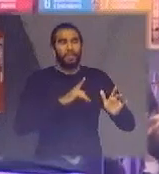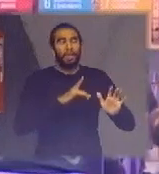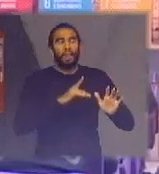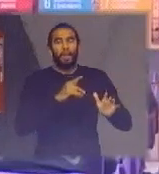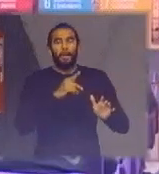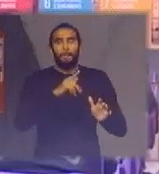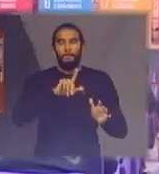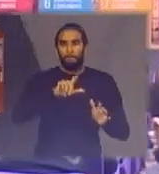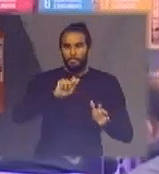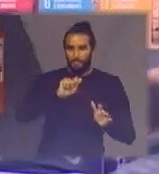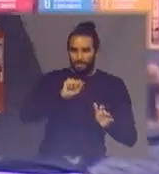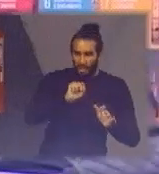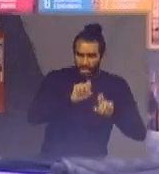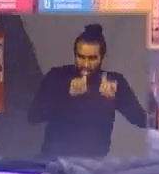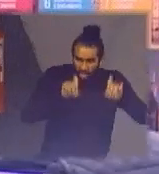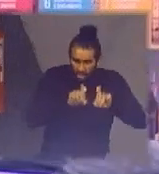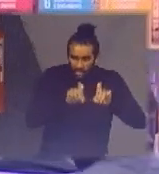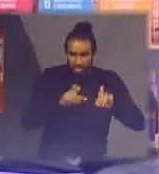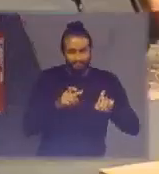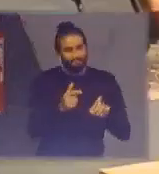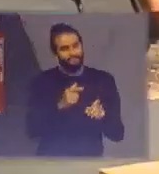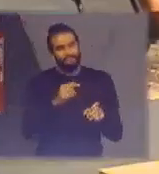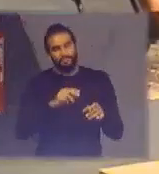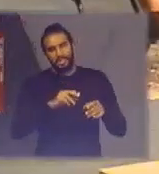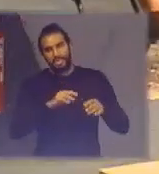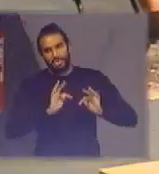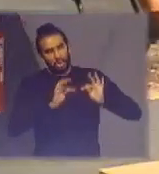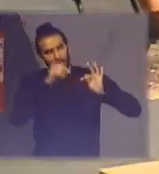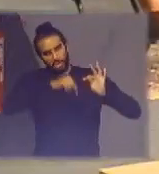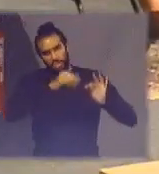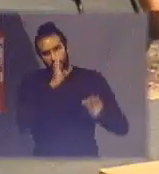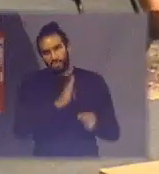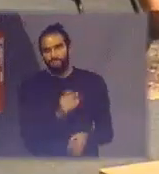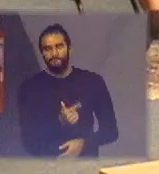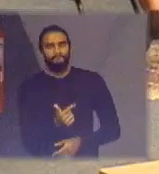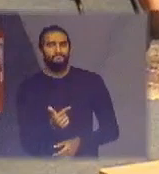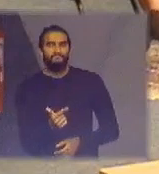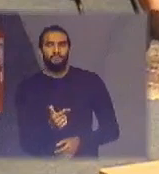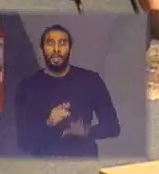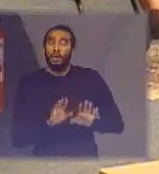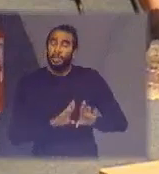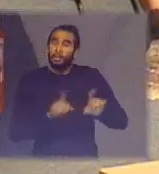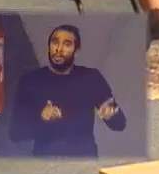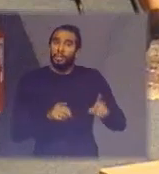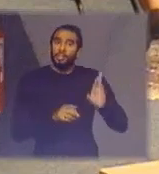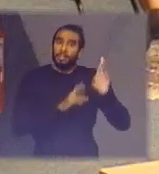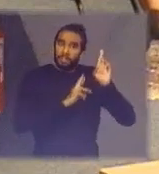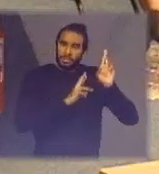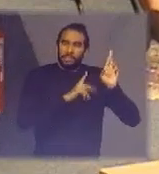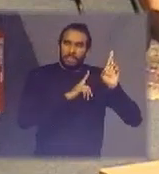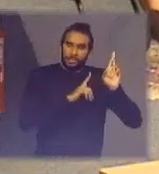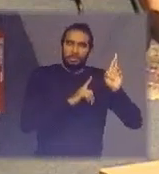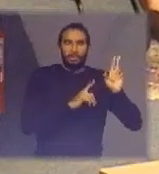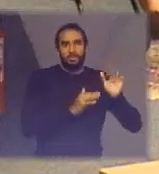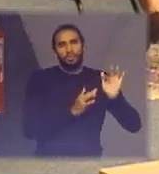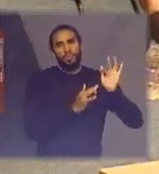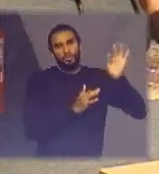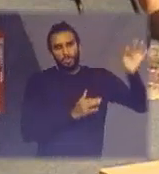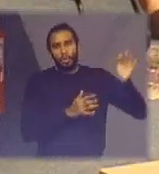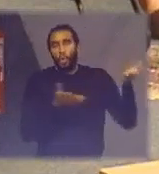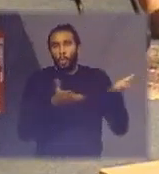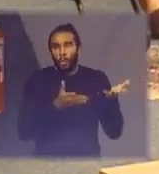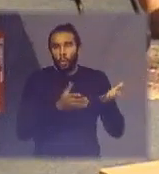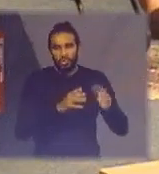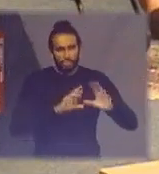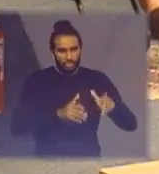infelizmente não temos essa tecnologia aqui no Brasil ainda espero que um dia a gente tenha hoje a gente exporta todas